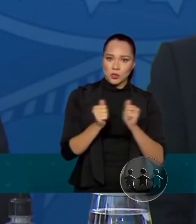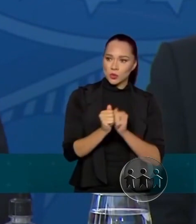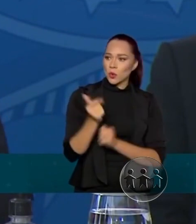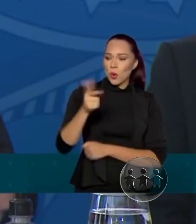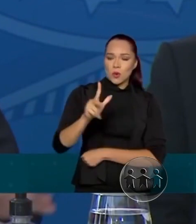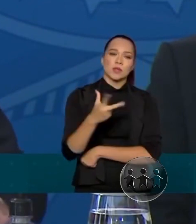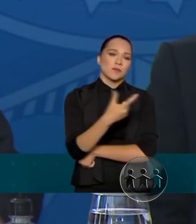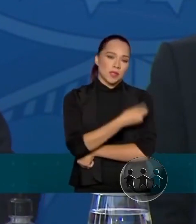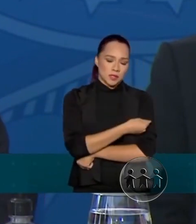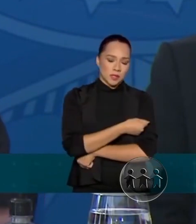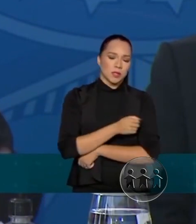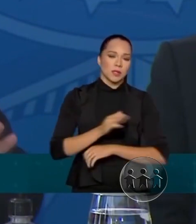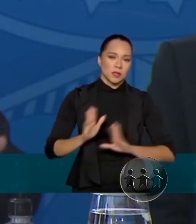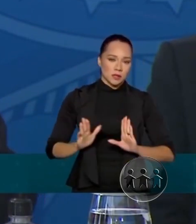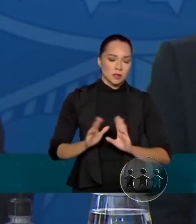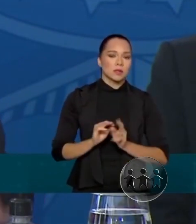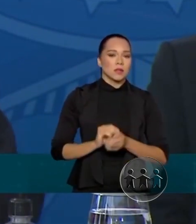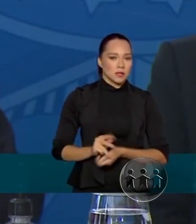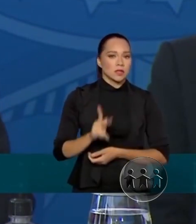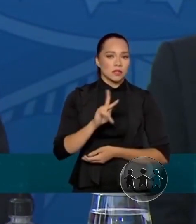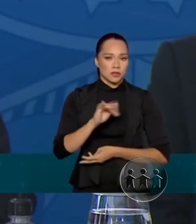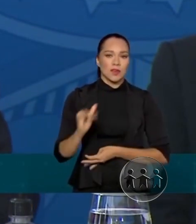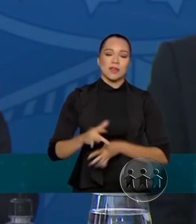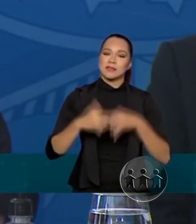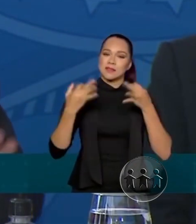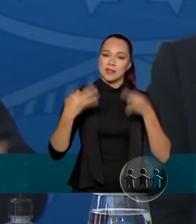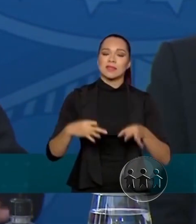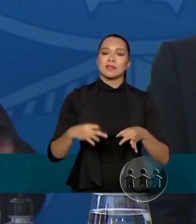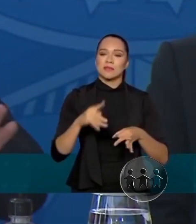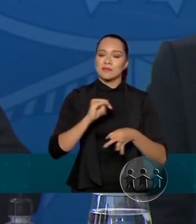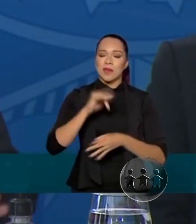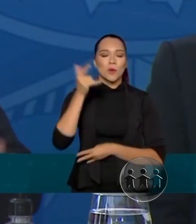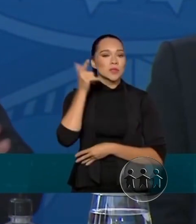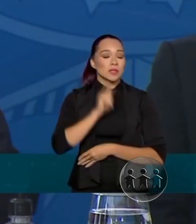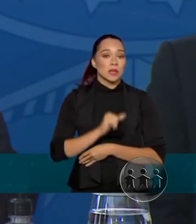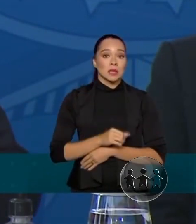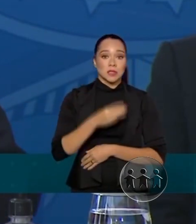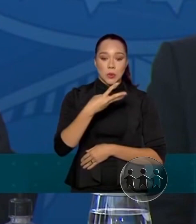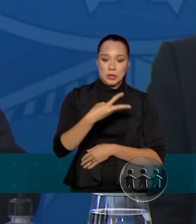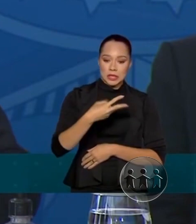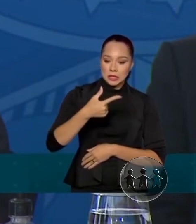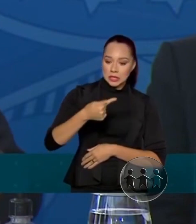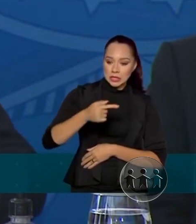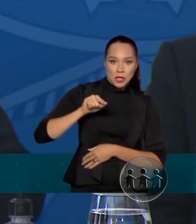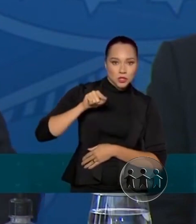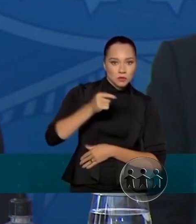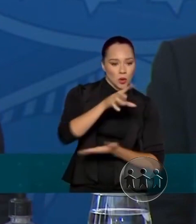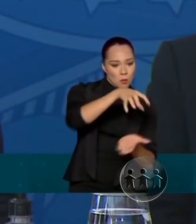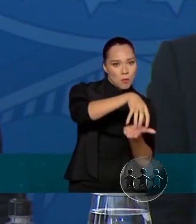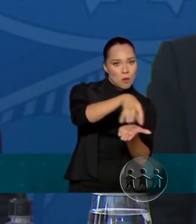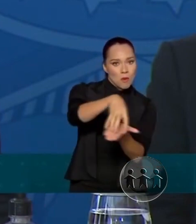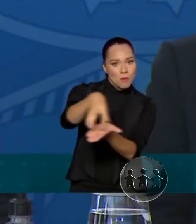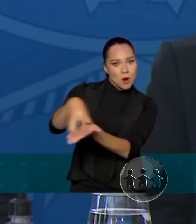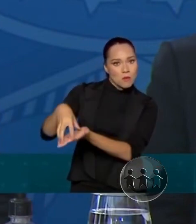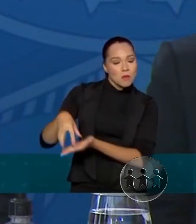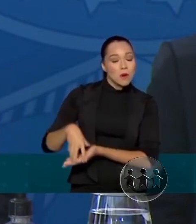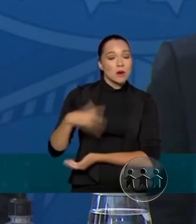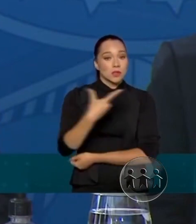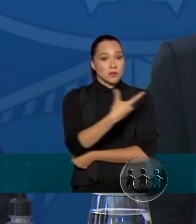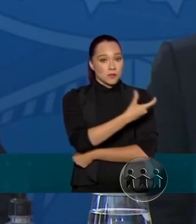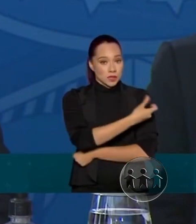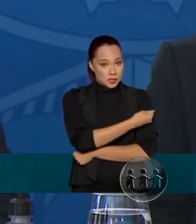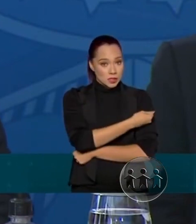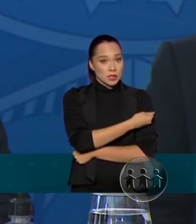disponíveis que vamos, com certeza, buscar. São 37 mil postos de vacinação